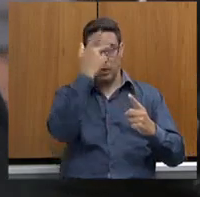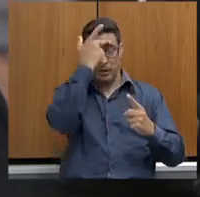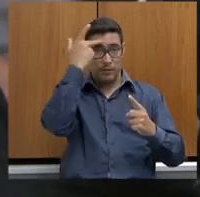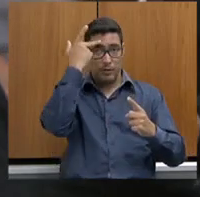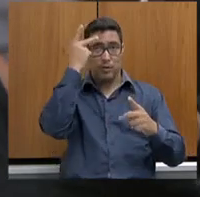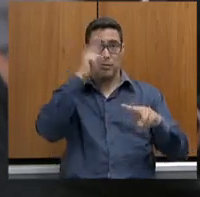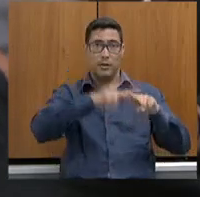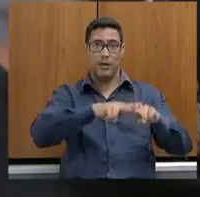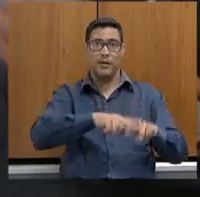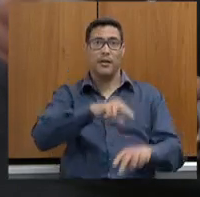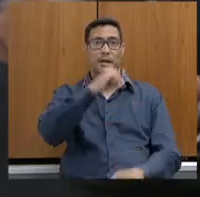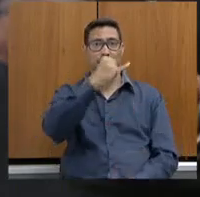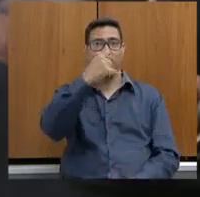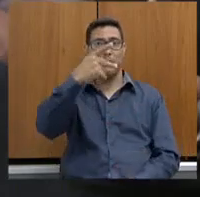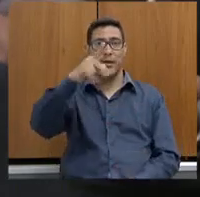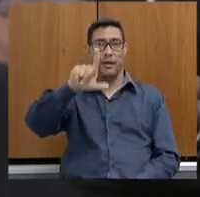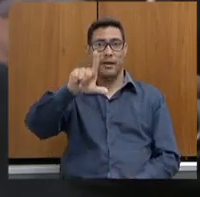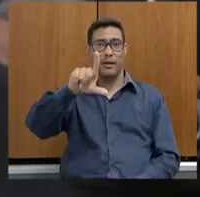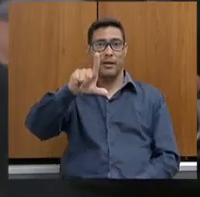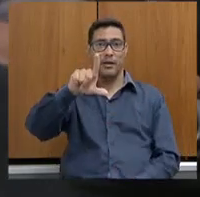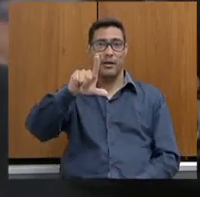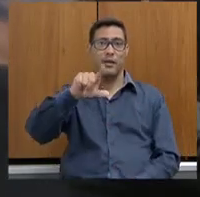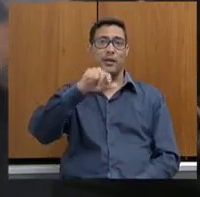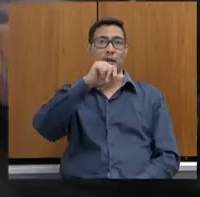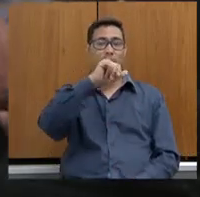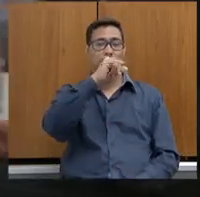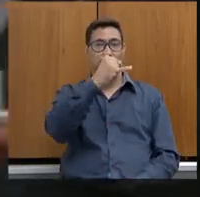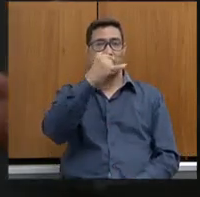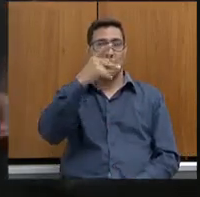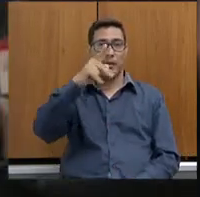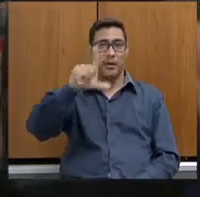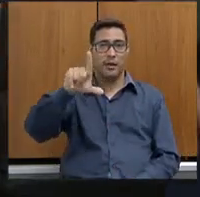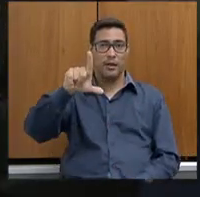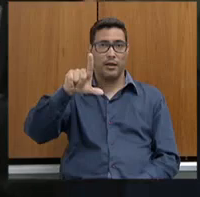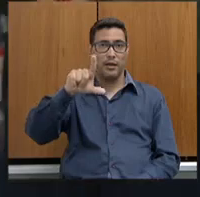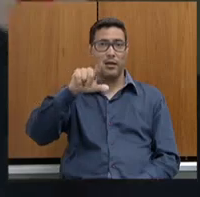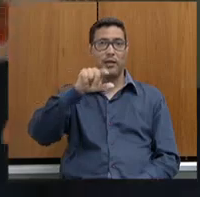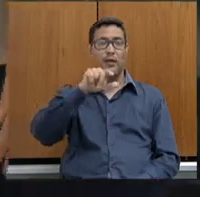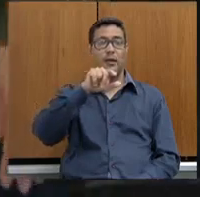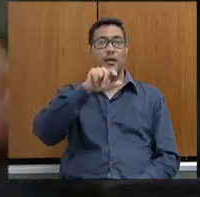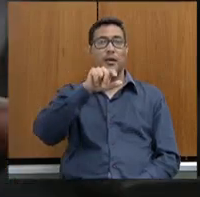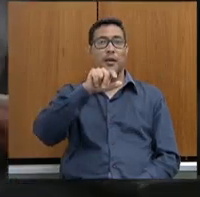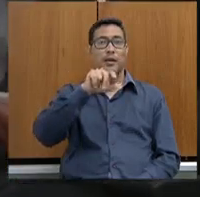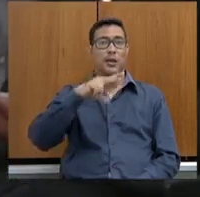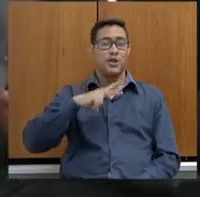o IPL, é o IPL, é o indivíduo privativo de liberdade. Doutor Sami,